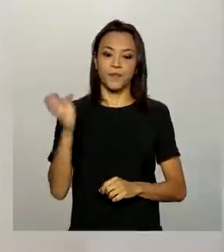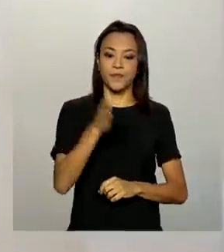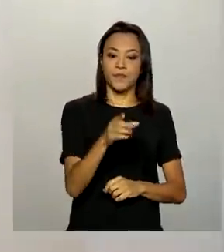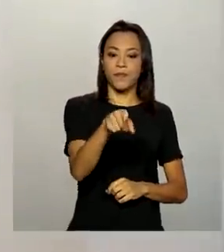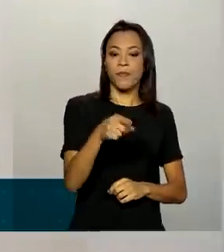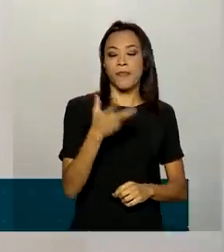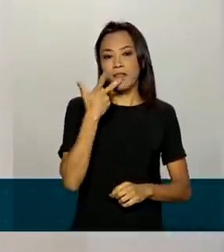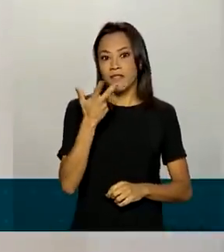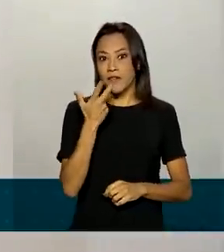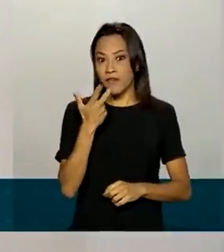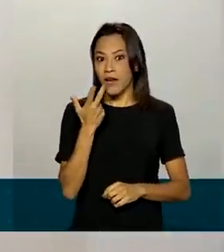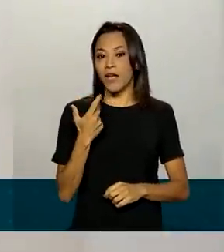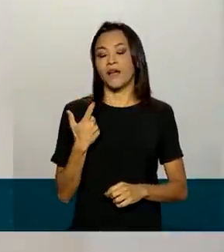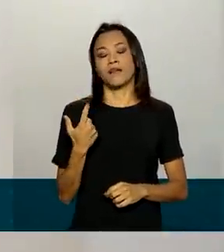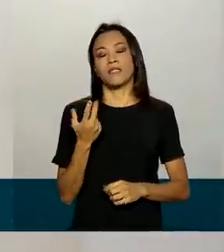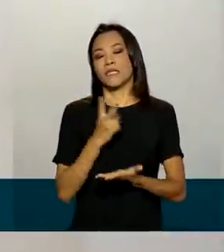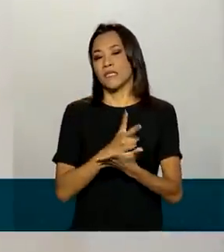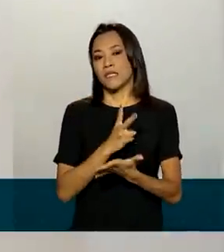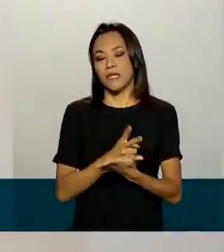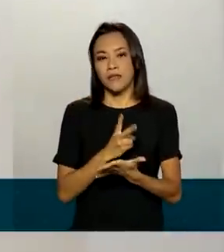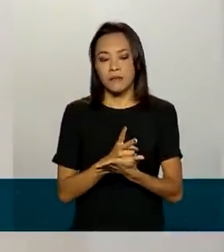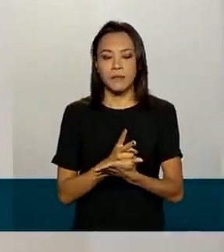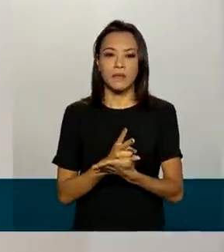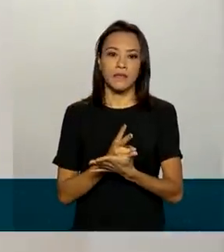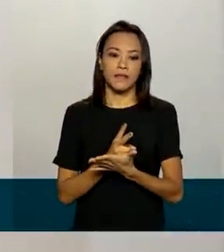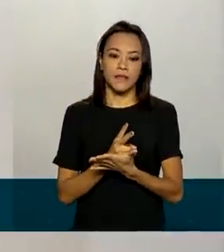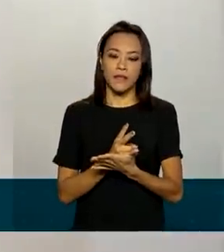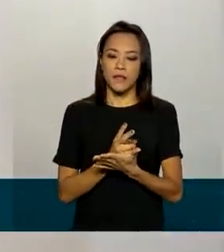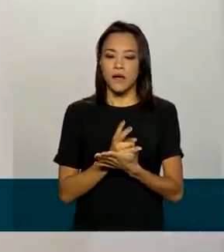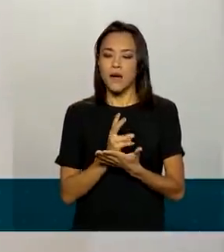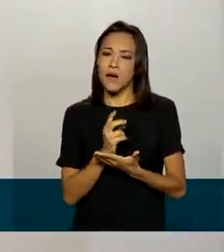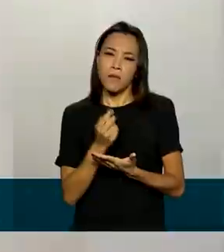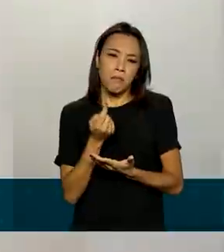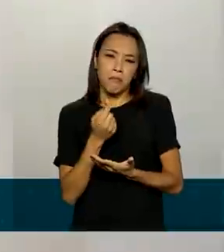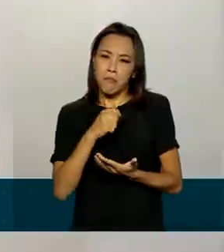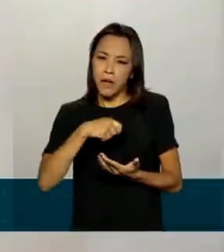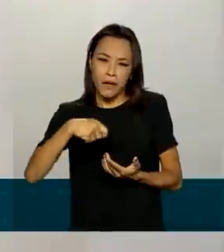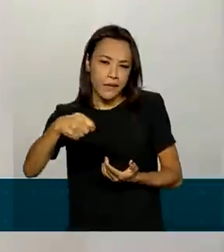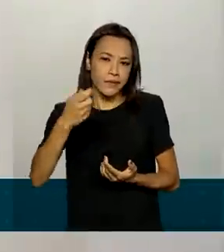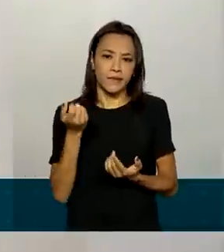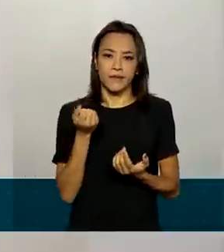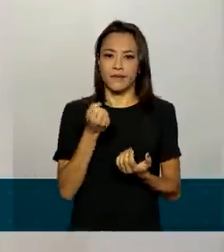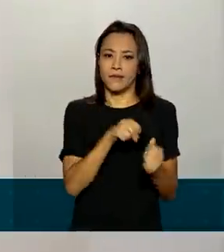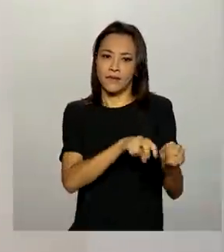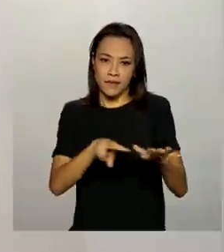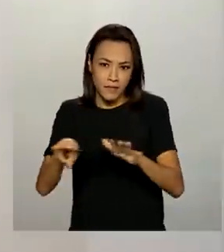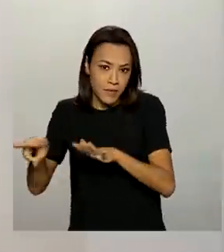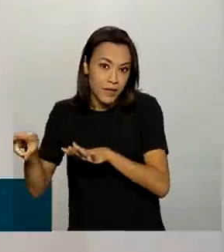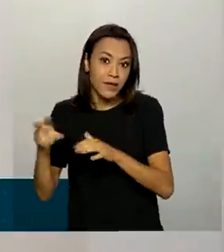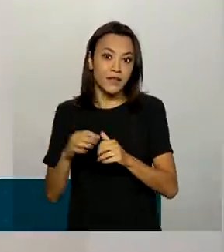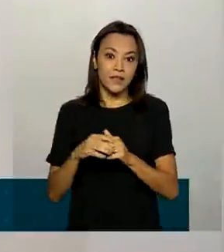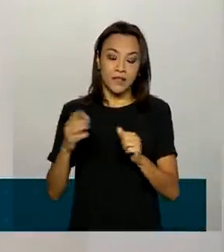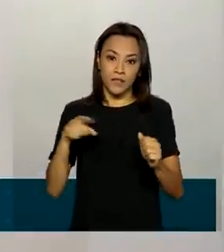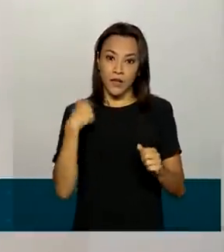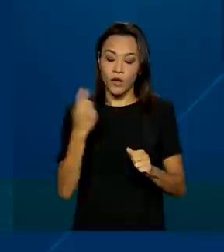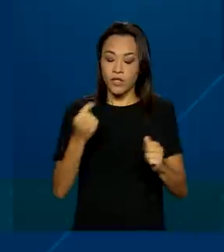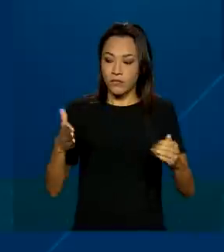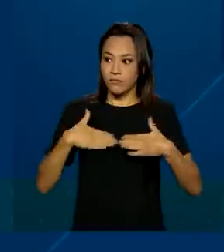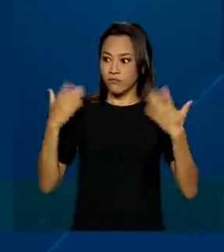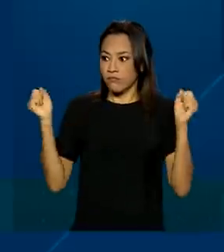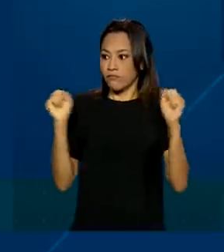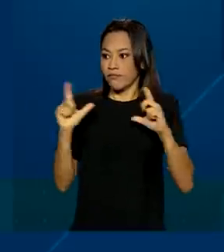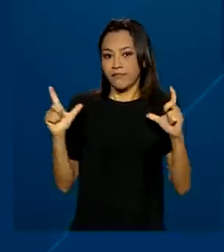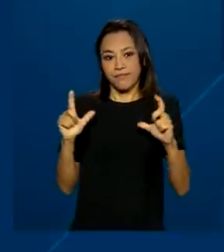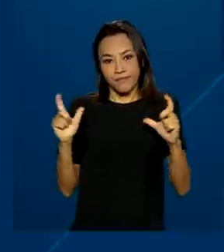falar de alma a vida inteira, por mais que seja alguns dias, alguns meses, semanas, ainda assim foi um choque muito grande para a gente.